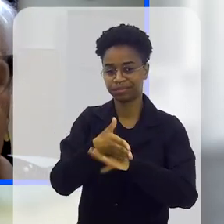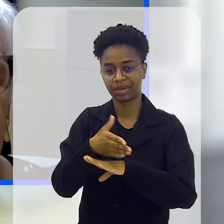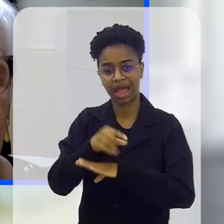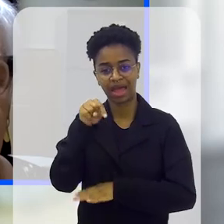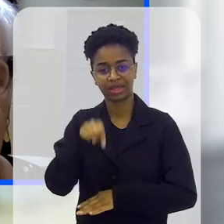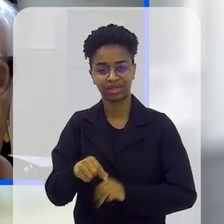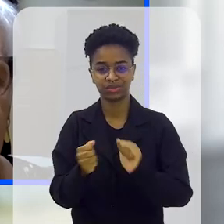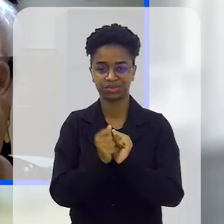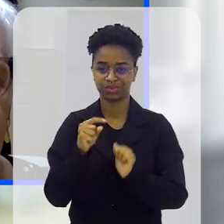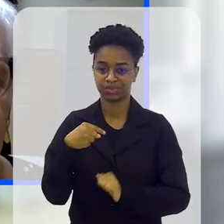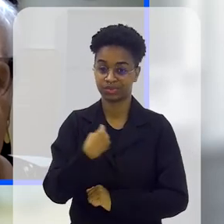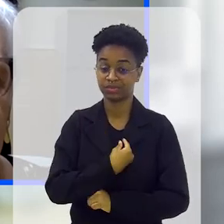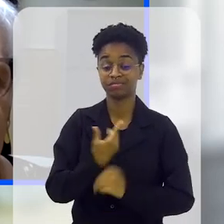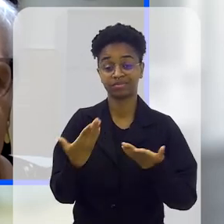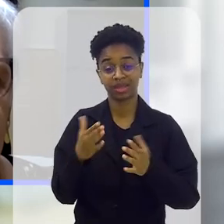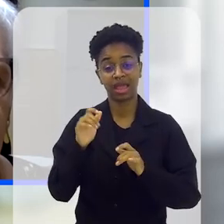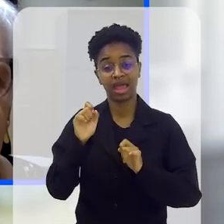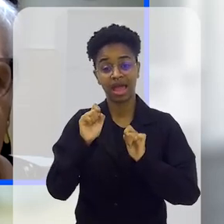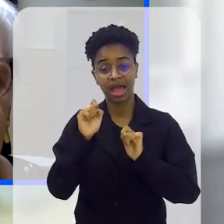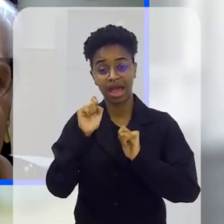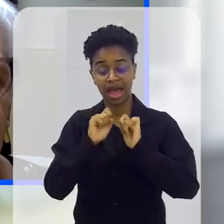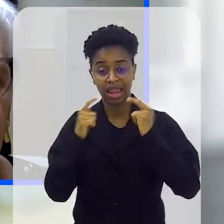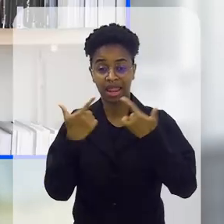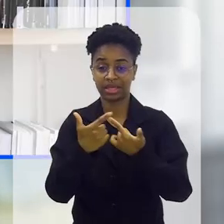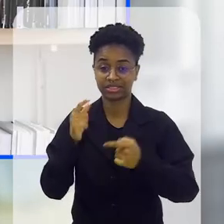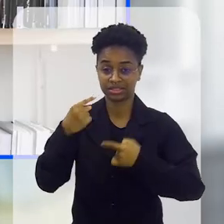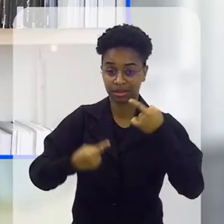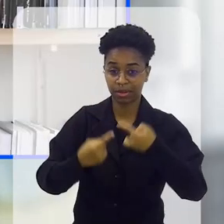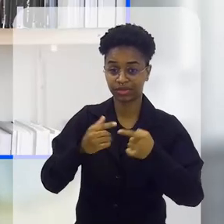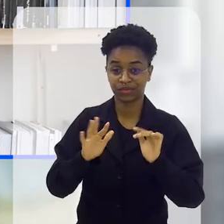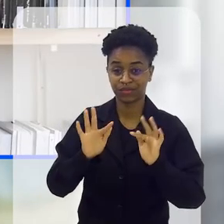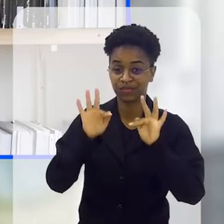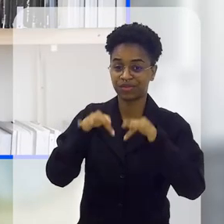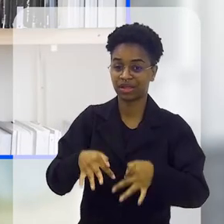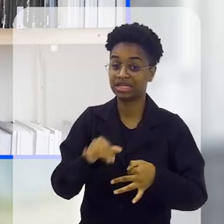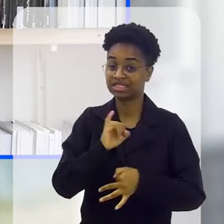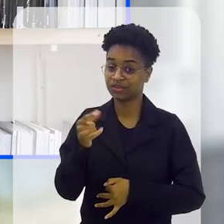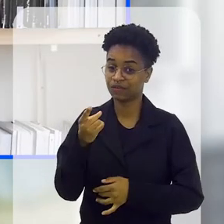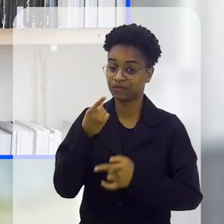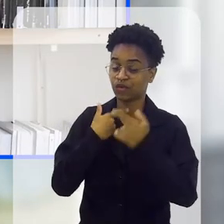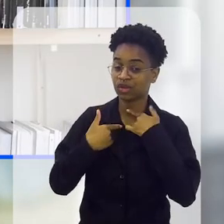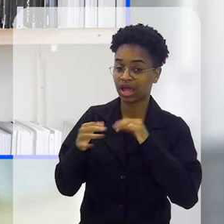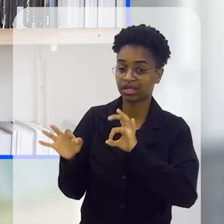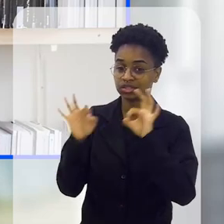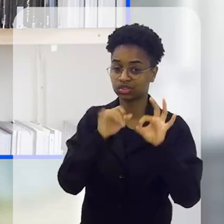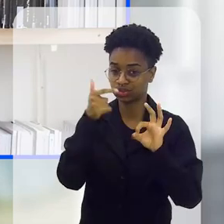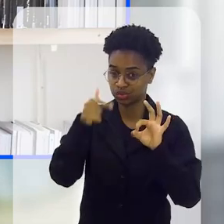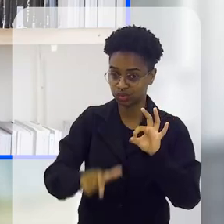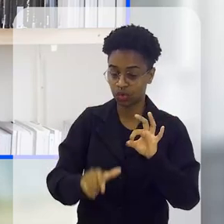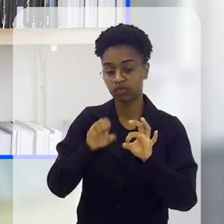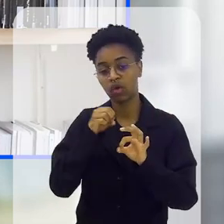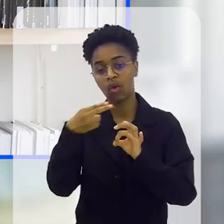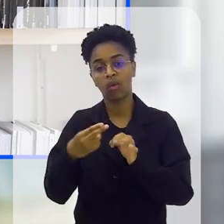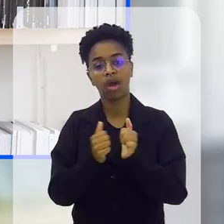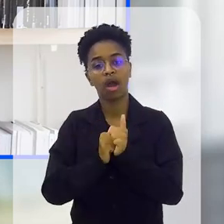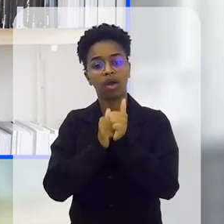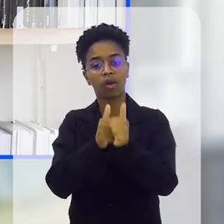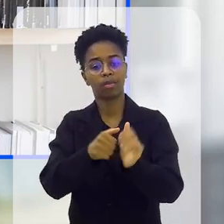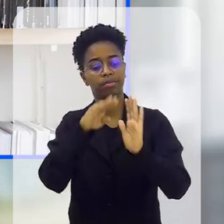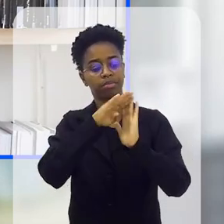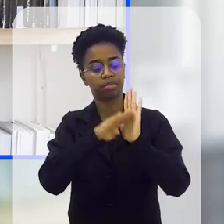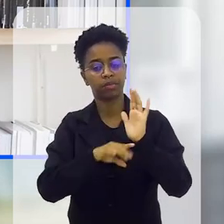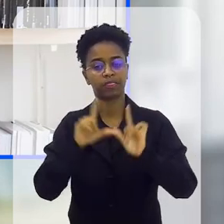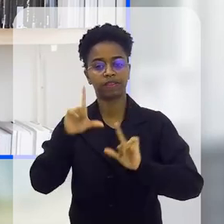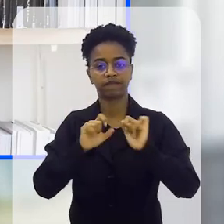participação de vocês aqui com a gente, e o Alerje Debate está chegando ao fim. Se você quiser rever este programa,